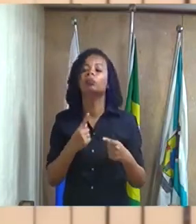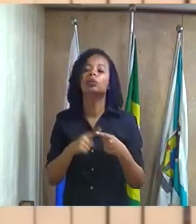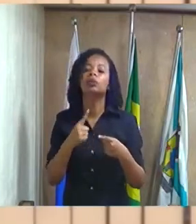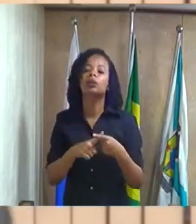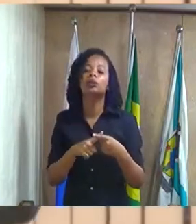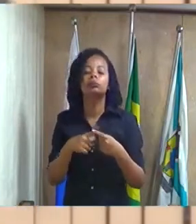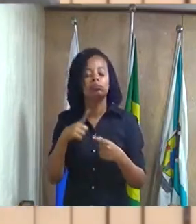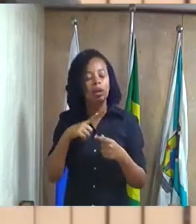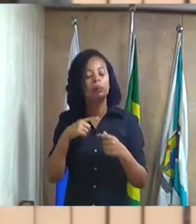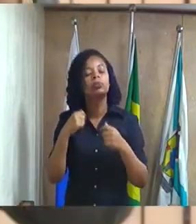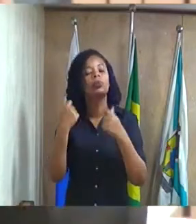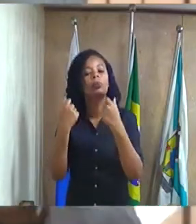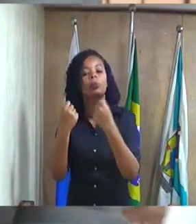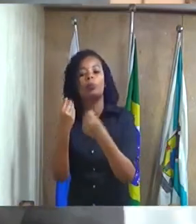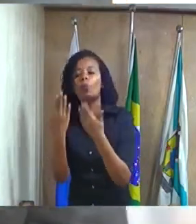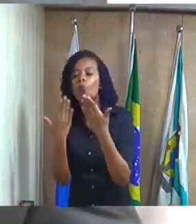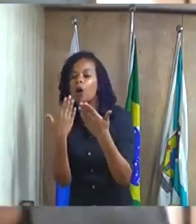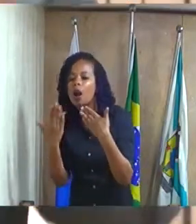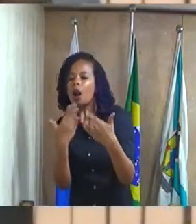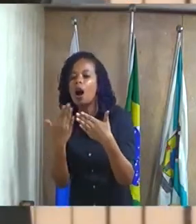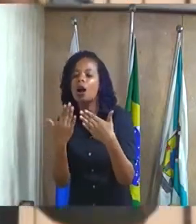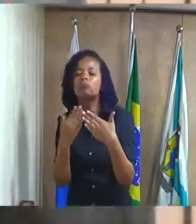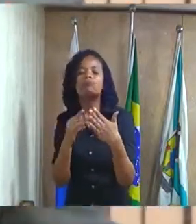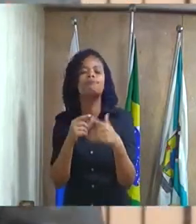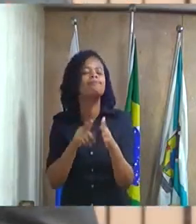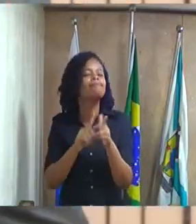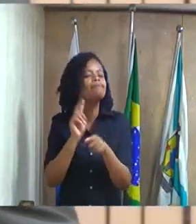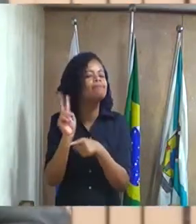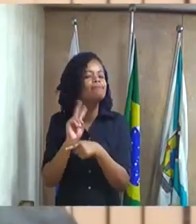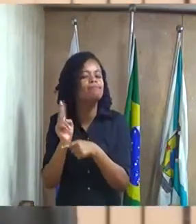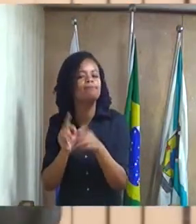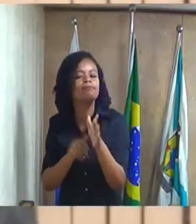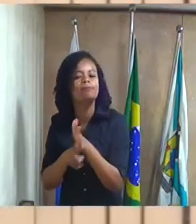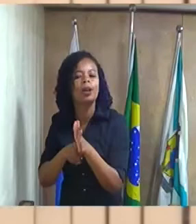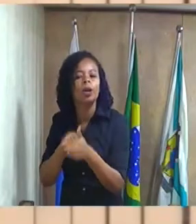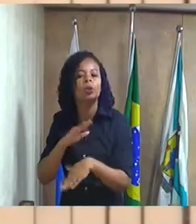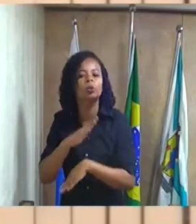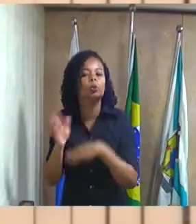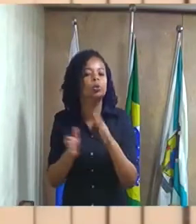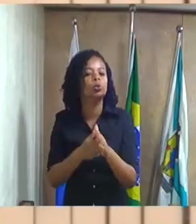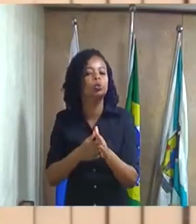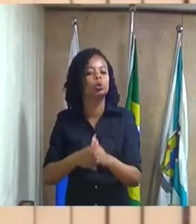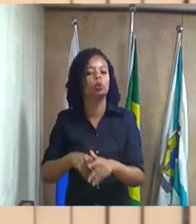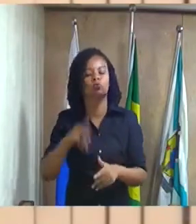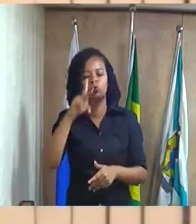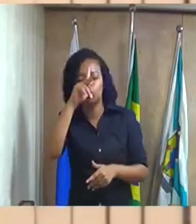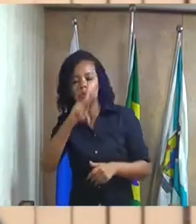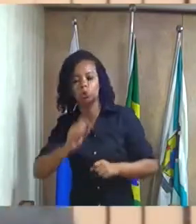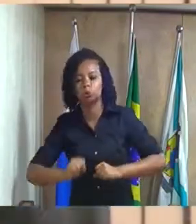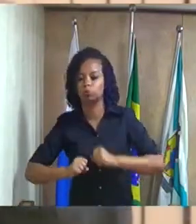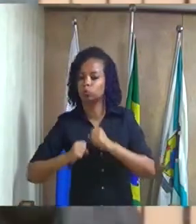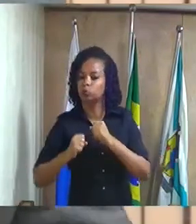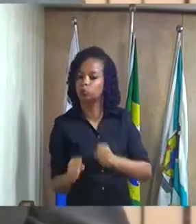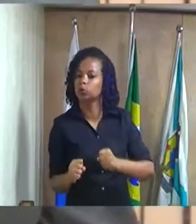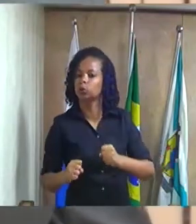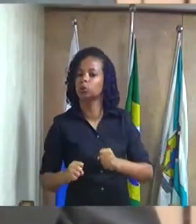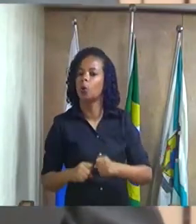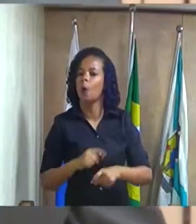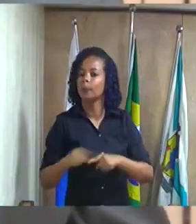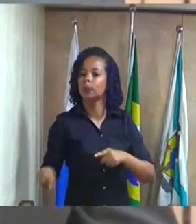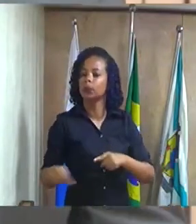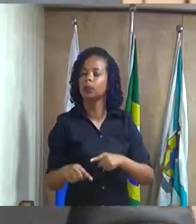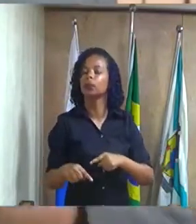a gente com toda essa disposição com toda essa firmeza punir realmente os verdadeiros